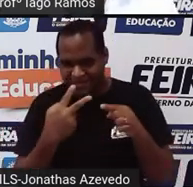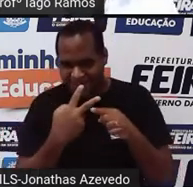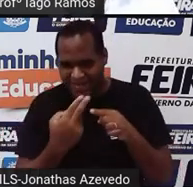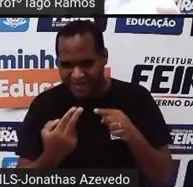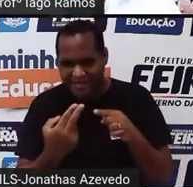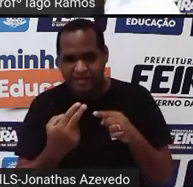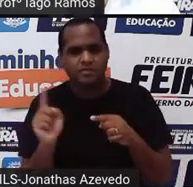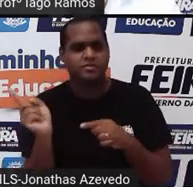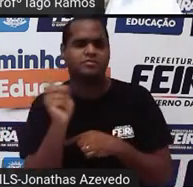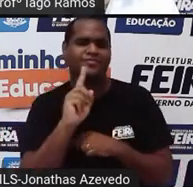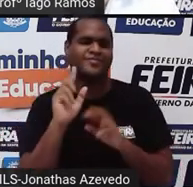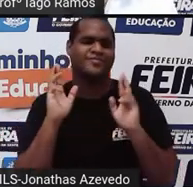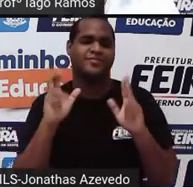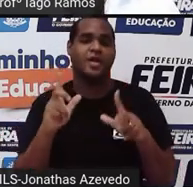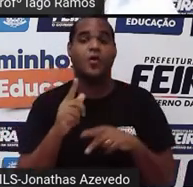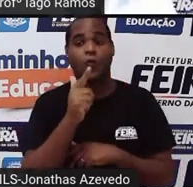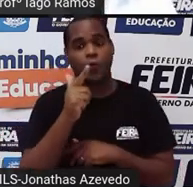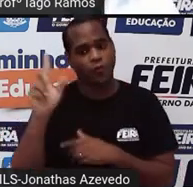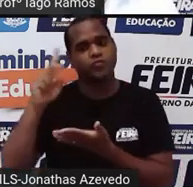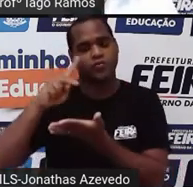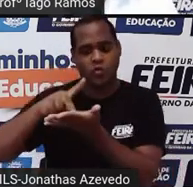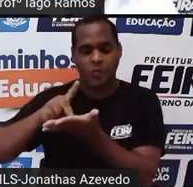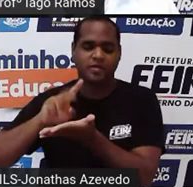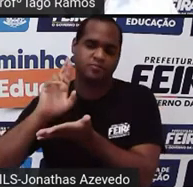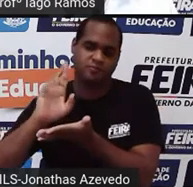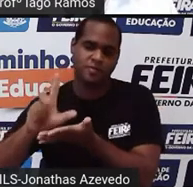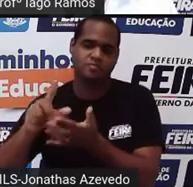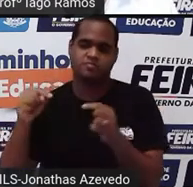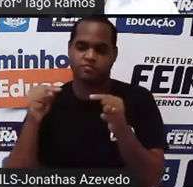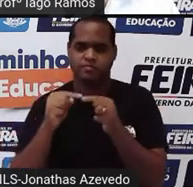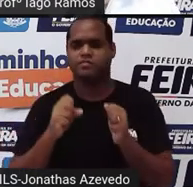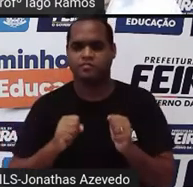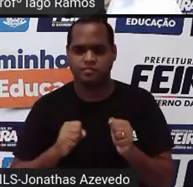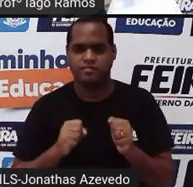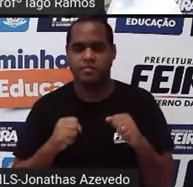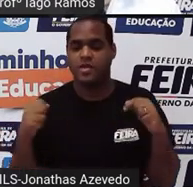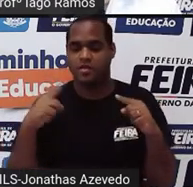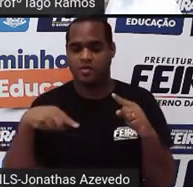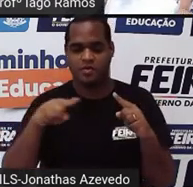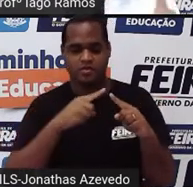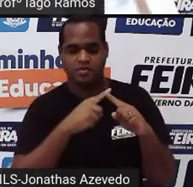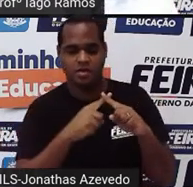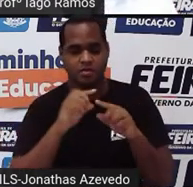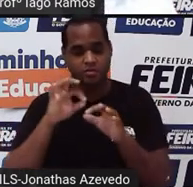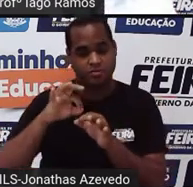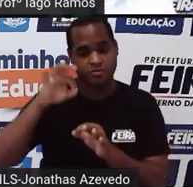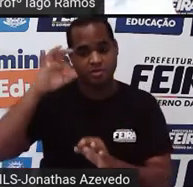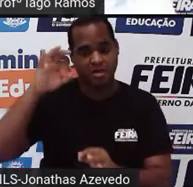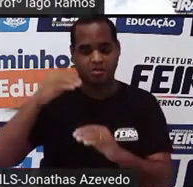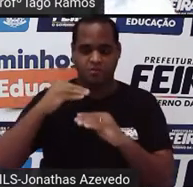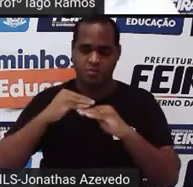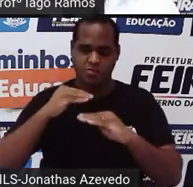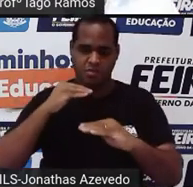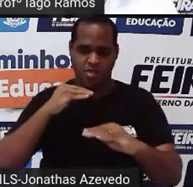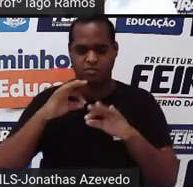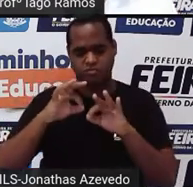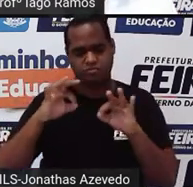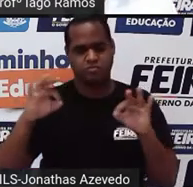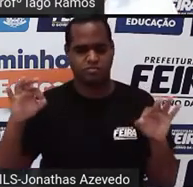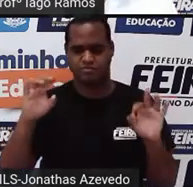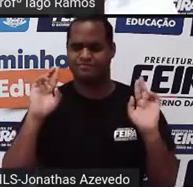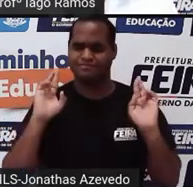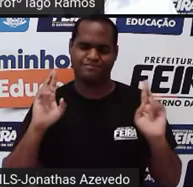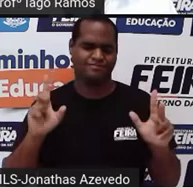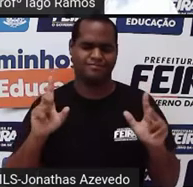lembra outro tipo de sólido geométrico, tá bom? Então aqui não é multiplicando a altura vezes comprimento e vezes largura,